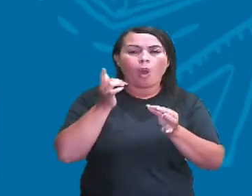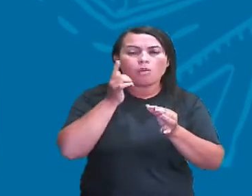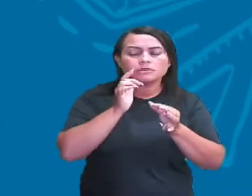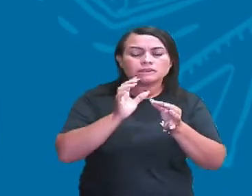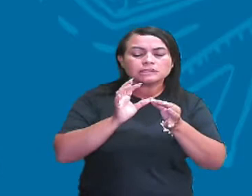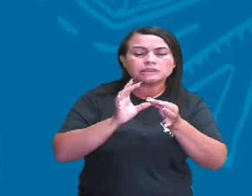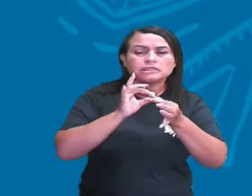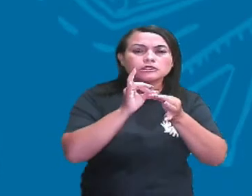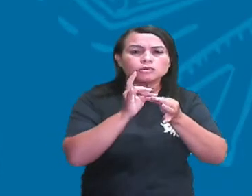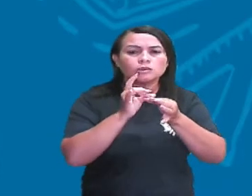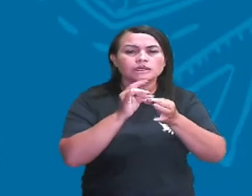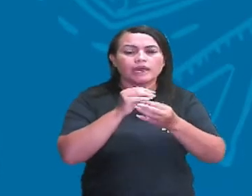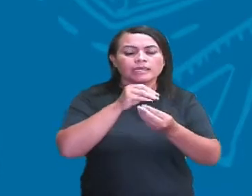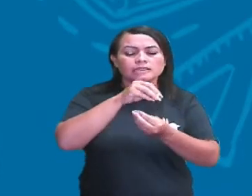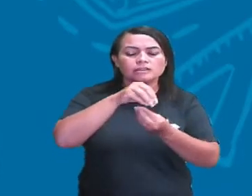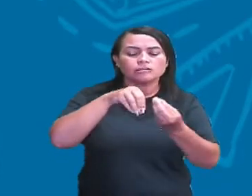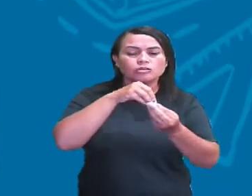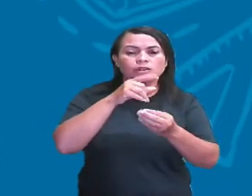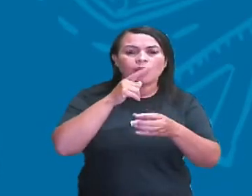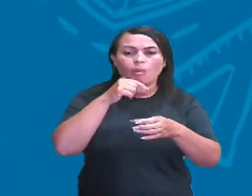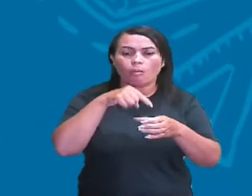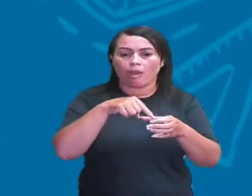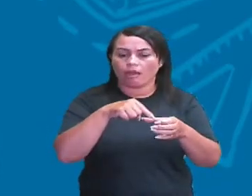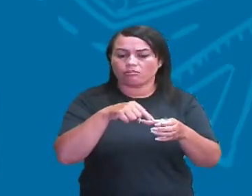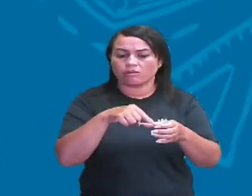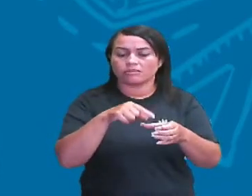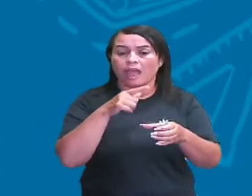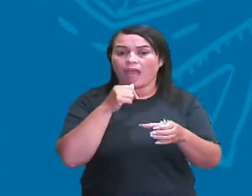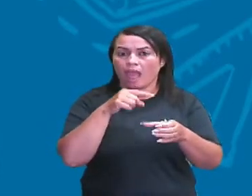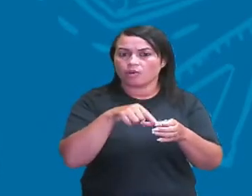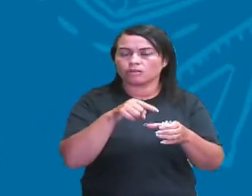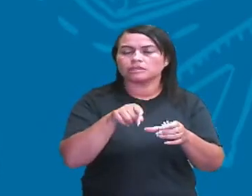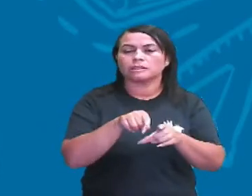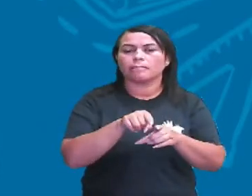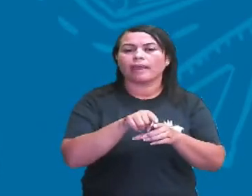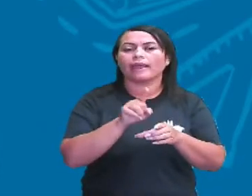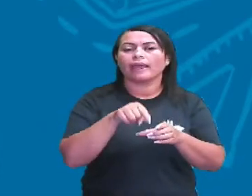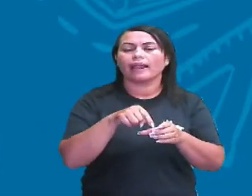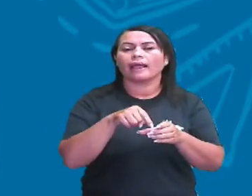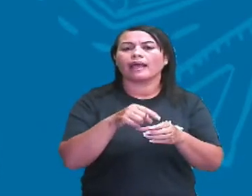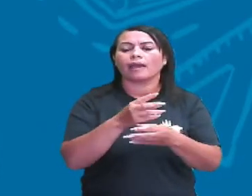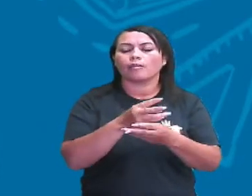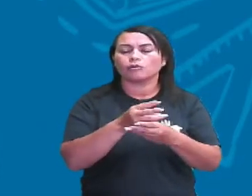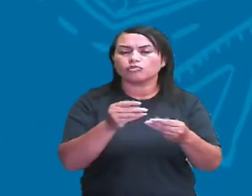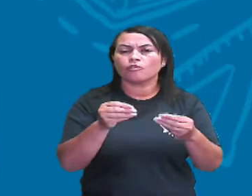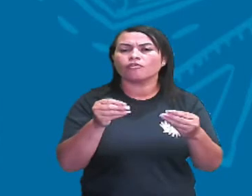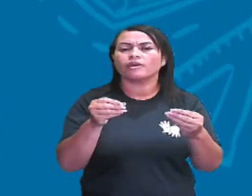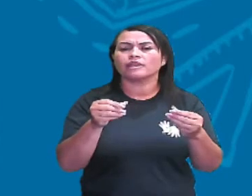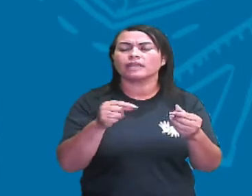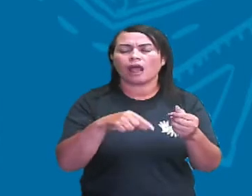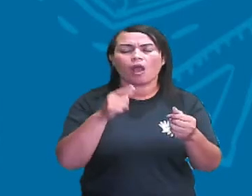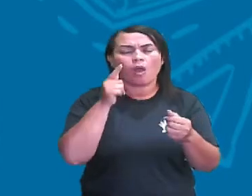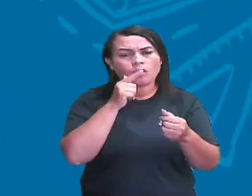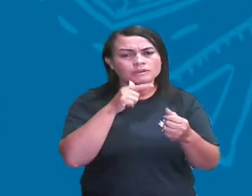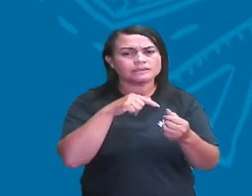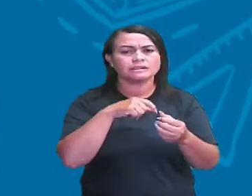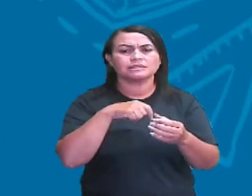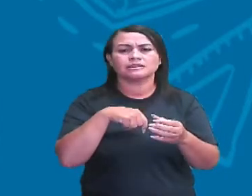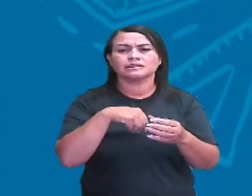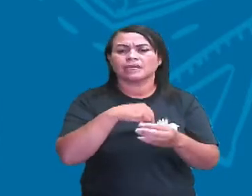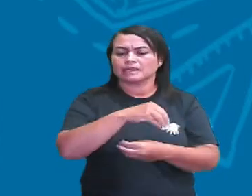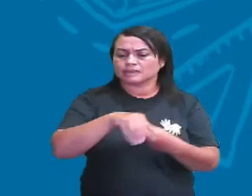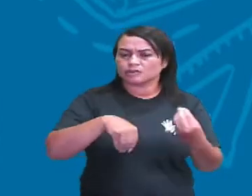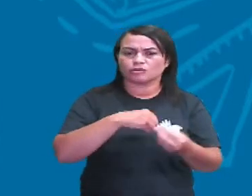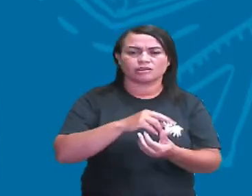misturar com a água. Então, a água é também considerada como um solvente universal, porque ela consegue se misturar com